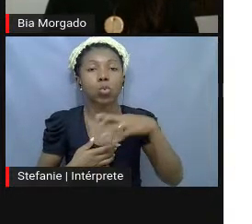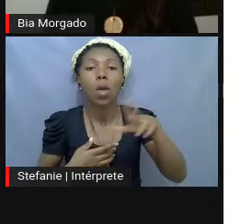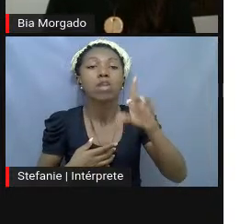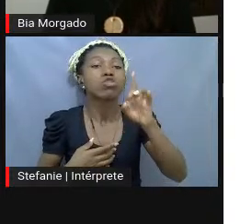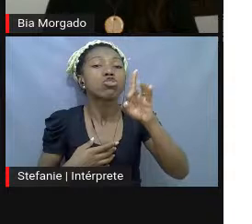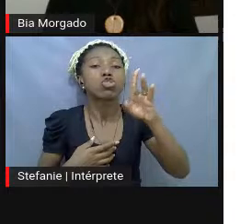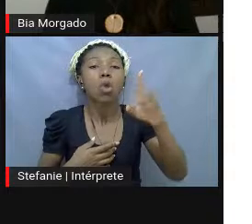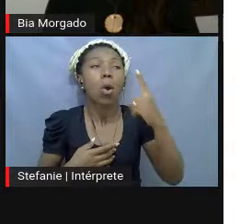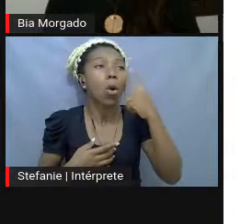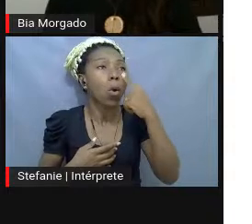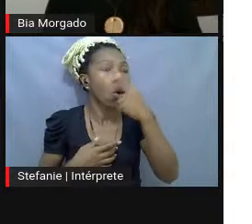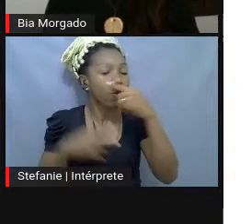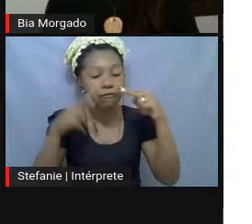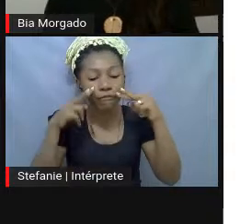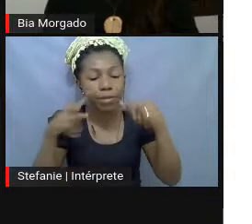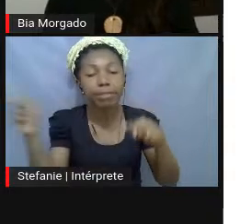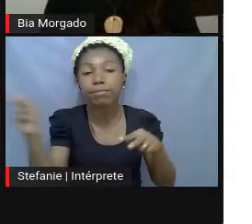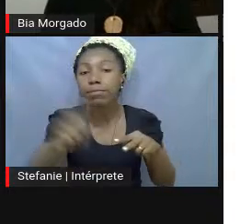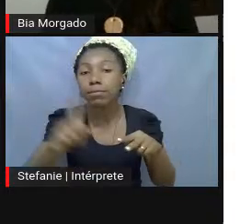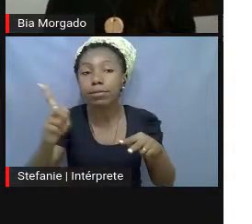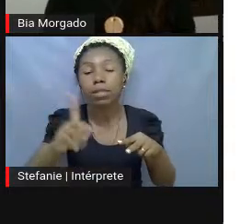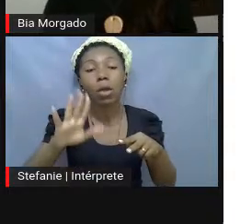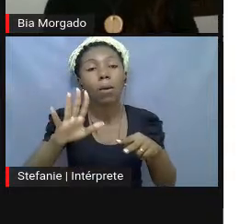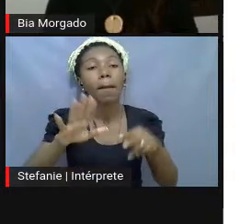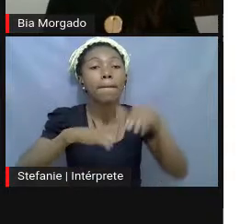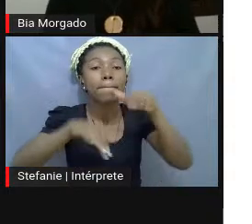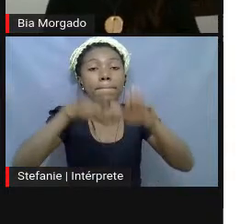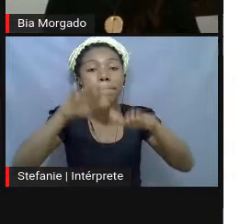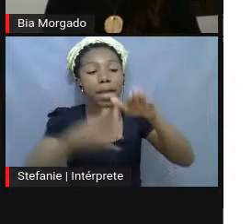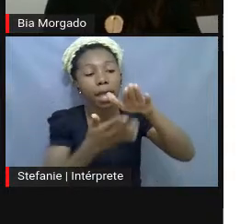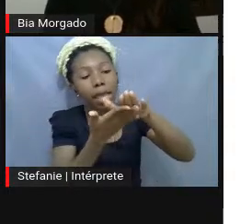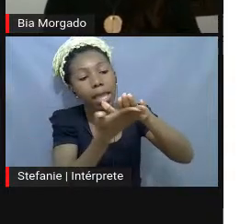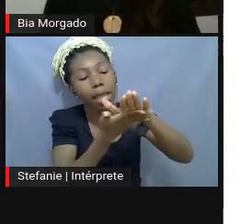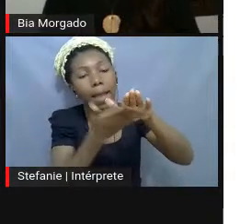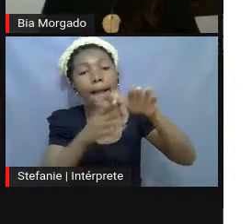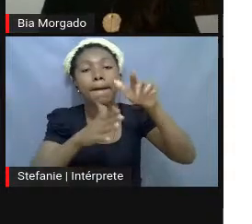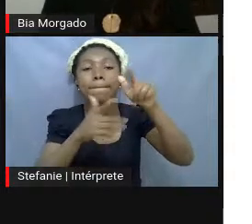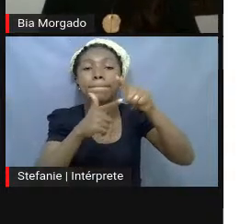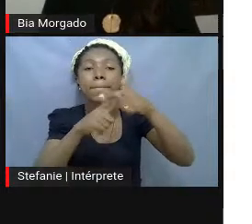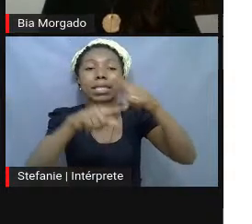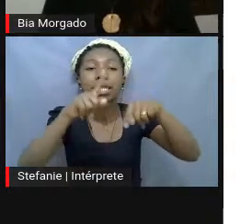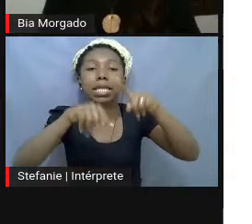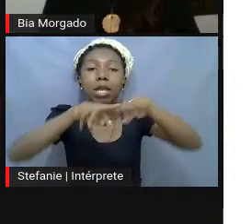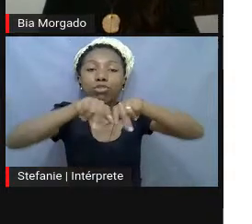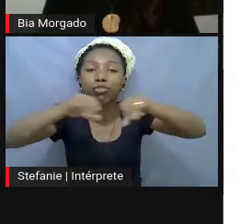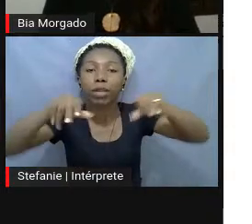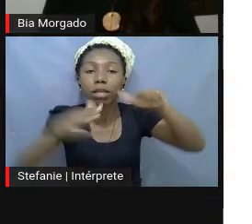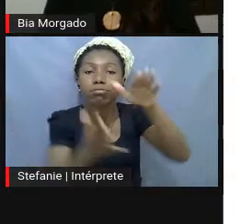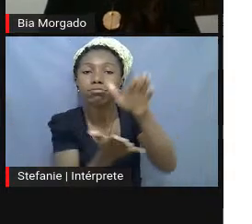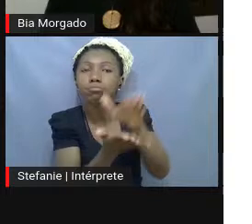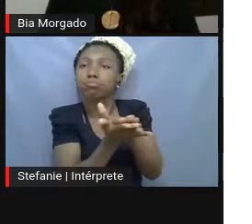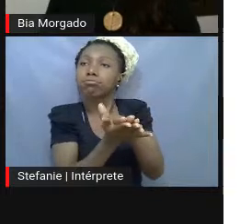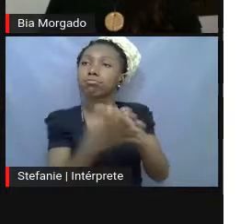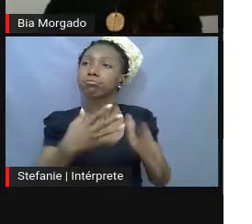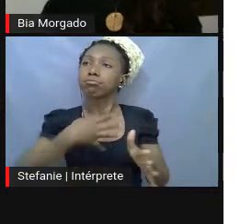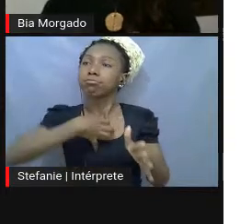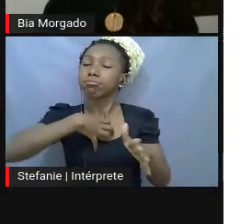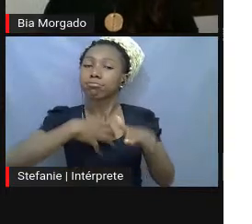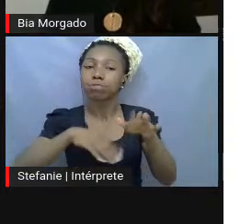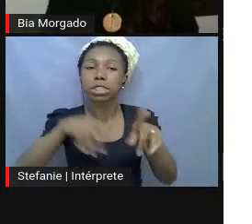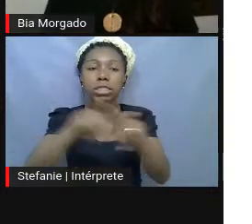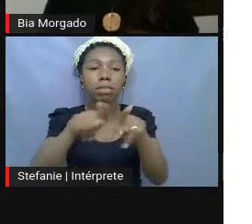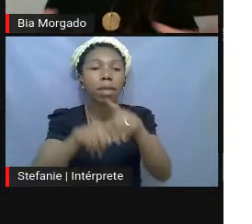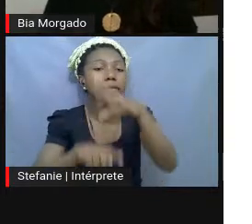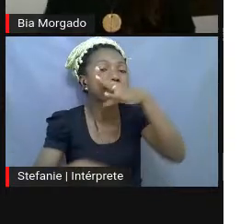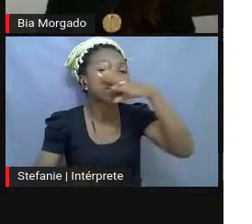do contato do seu pé com materiais diferentes, a partir de cheiros, de texturas que ele ia oferecendo, né, e a partir também,